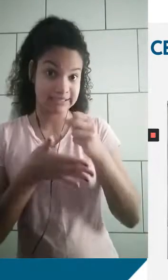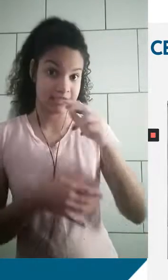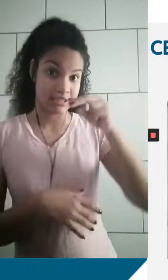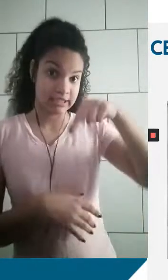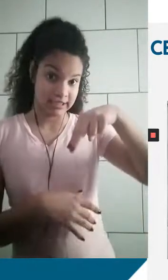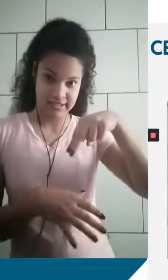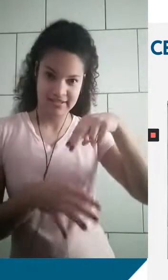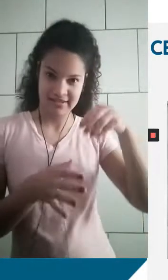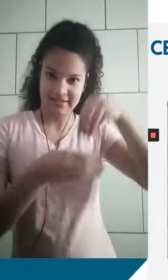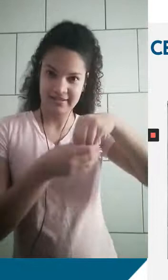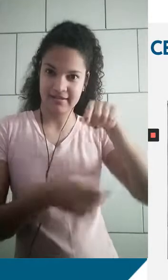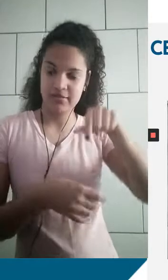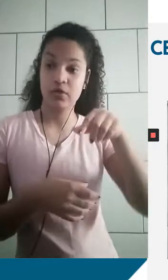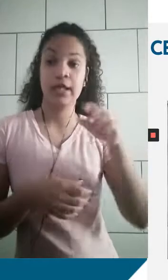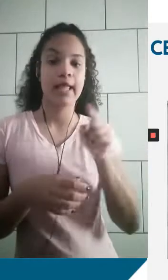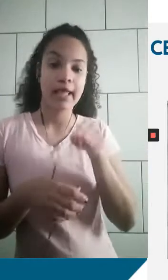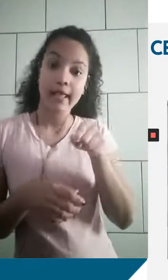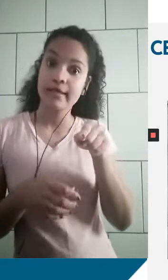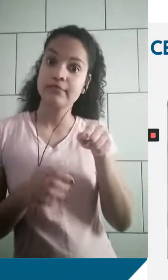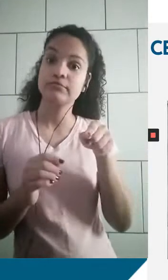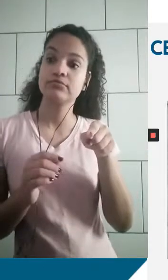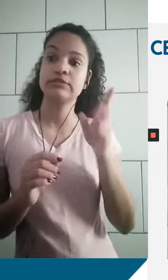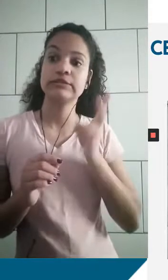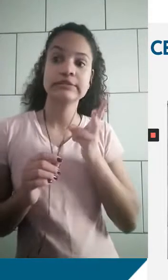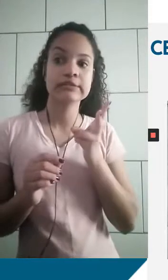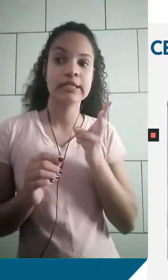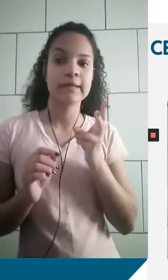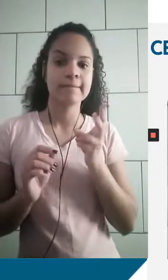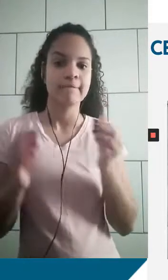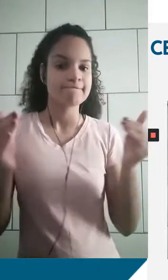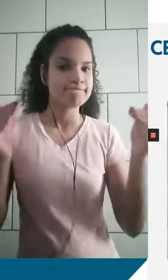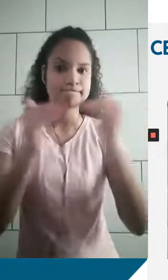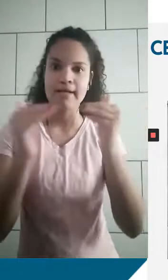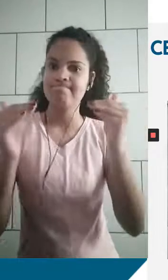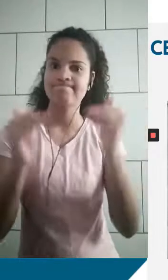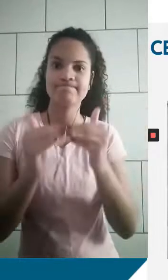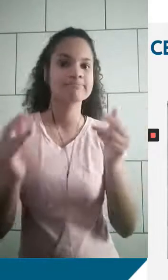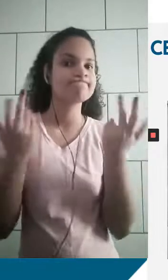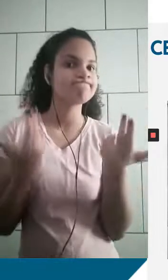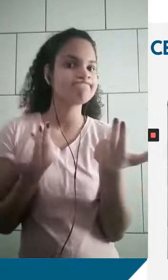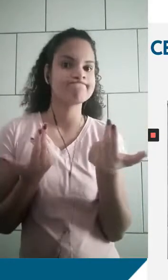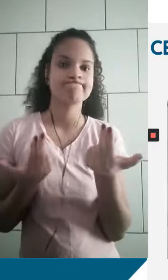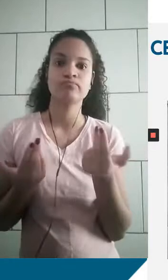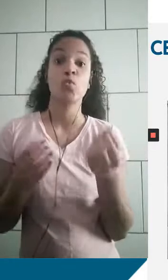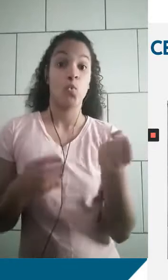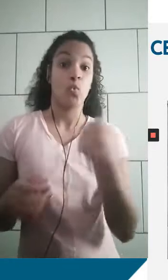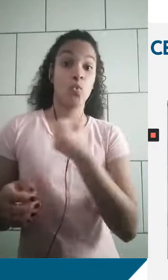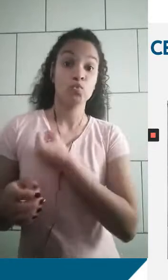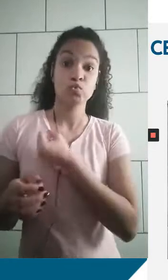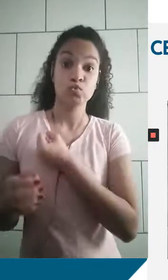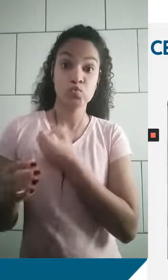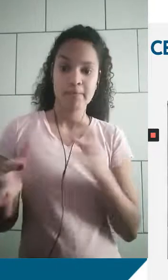nitrogenadas, elas pareiam de forma idêntica, ou seja, o número de